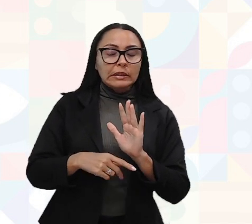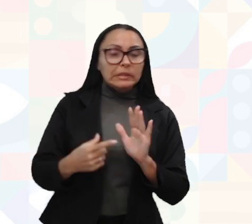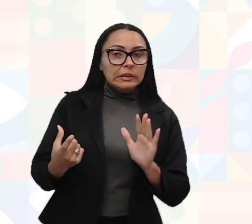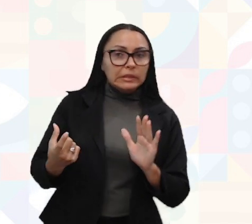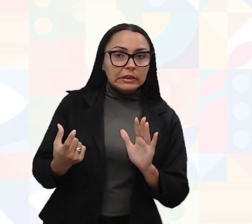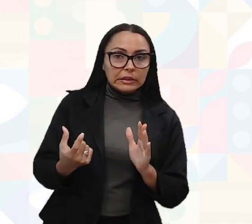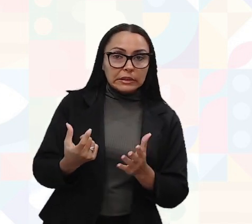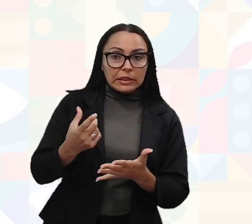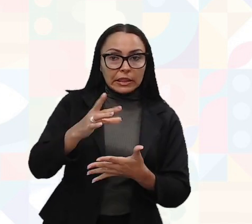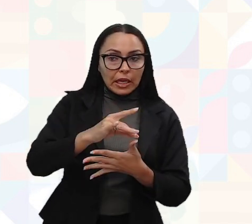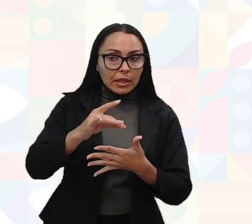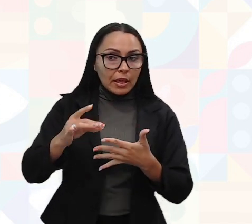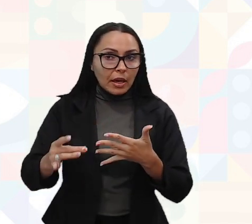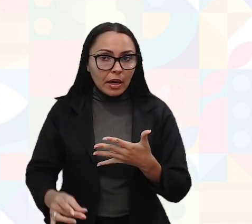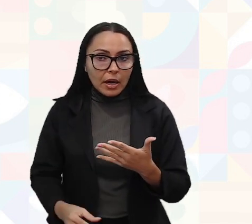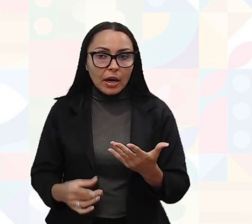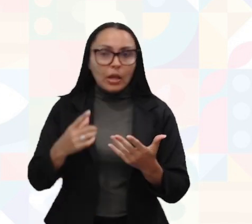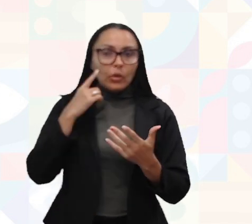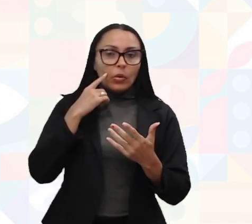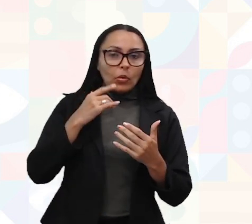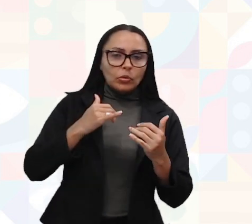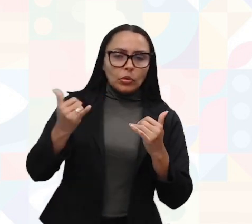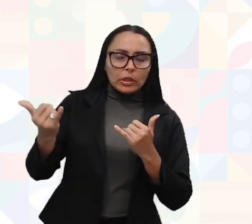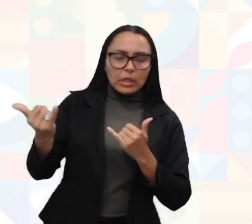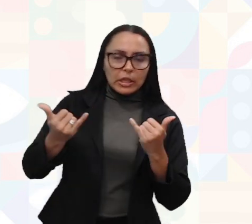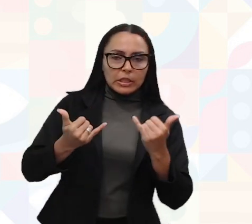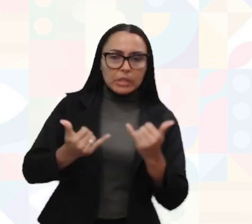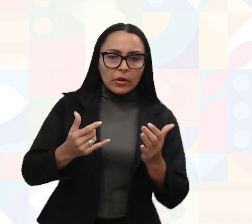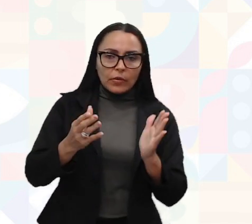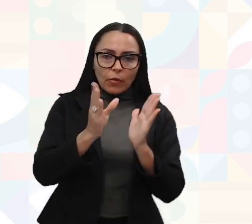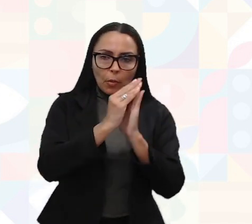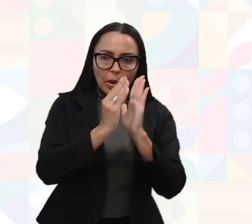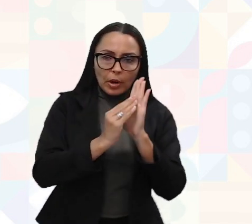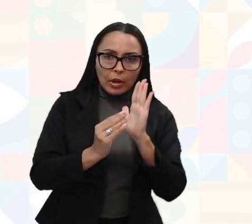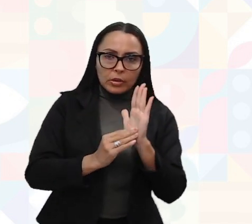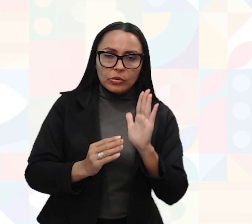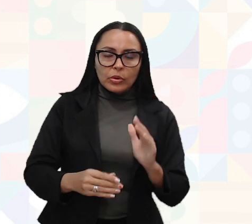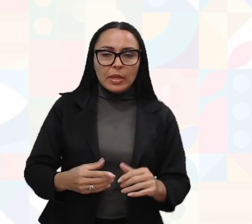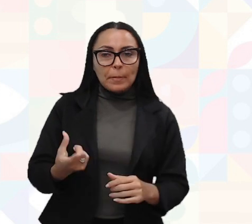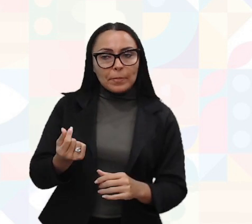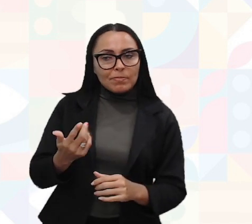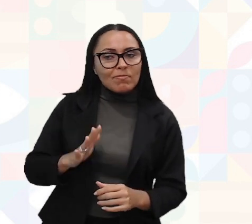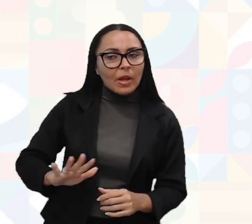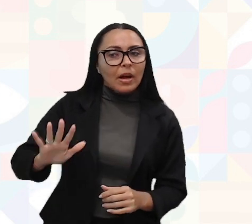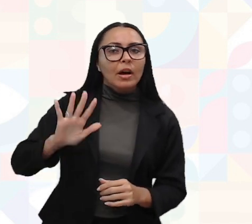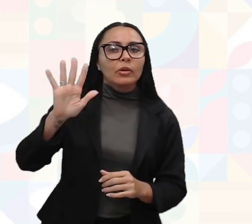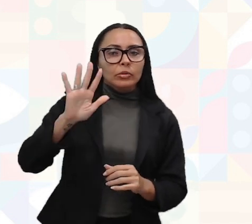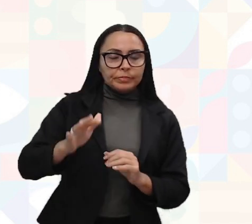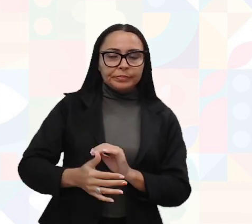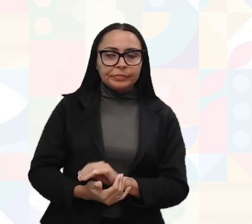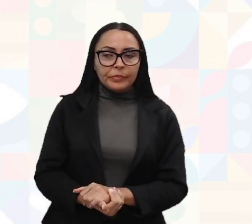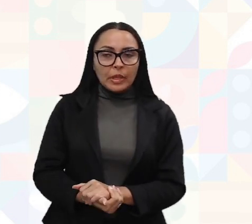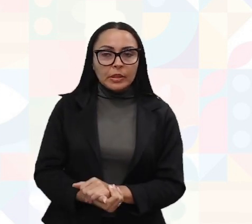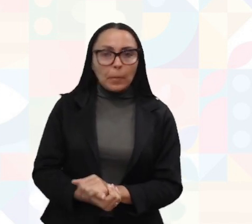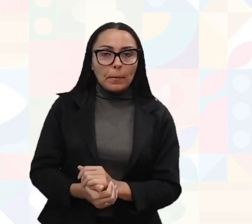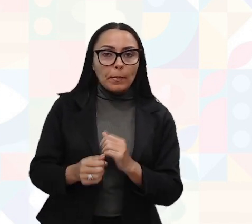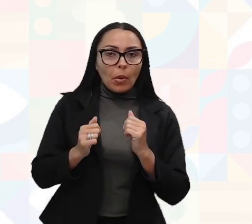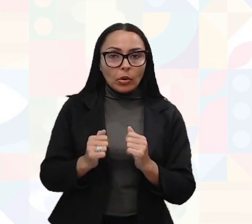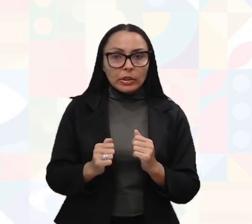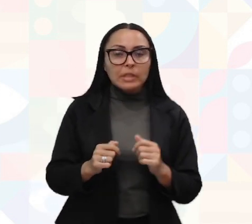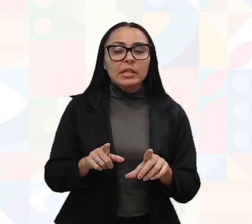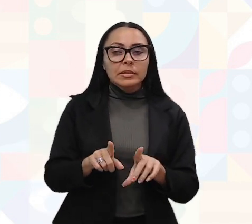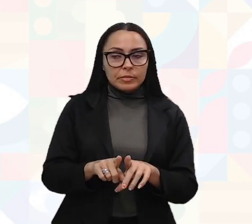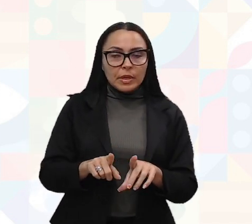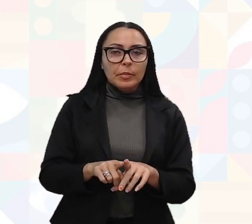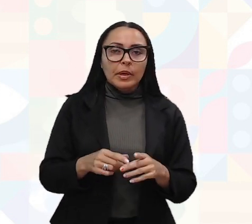extremamente detalhado com todas as informações, ele torna aí um pouco mais caro. Então a gente pode estar sim, como design